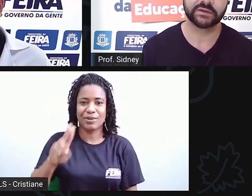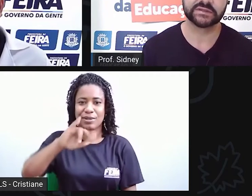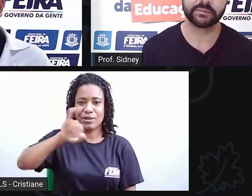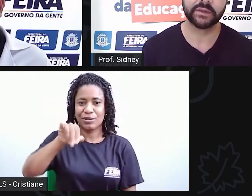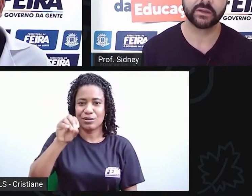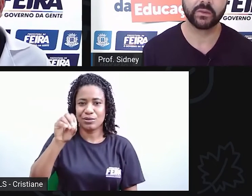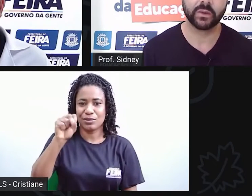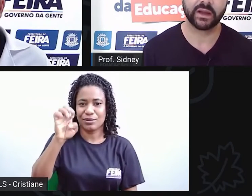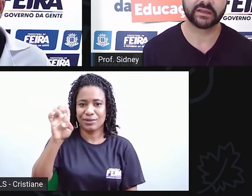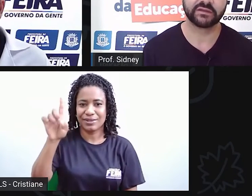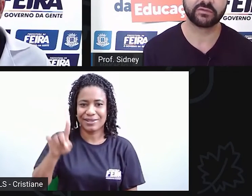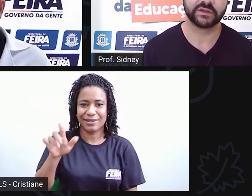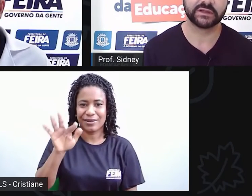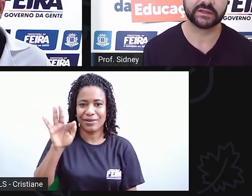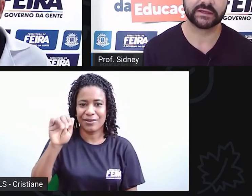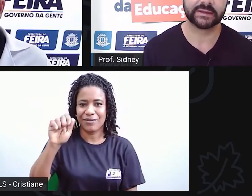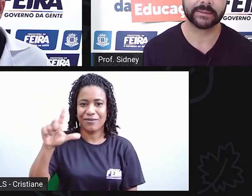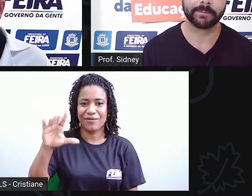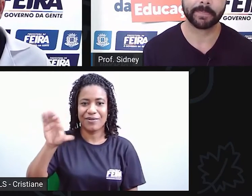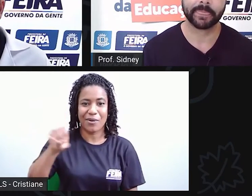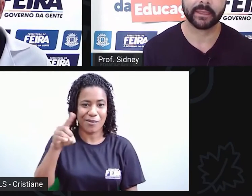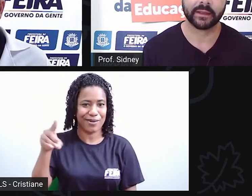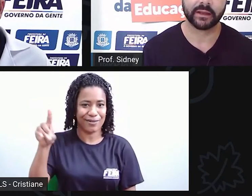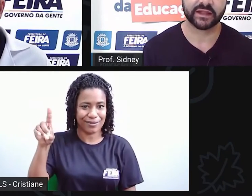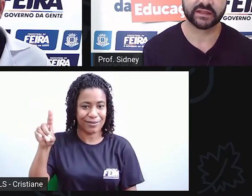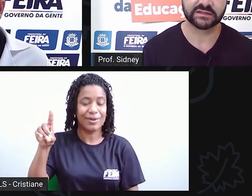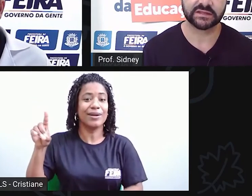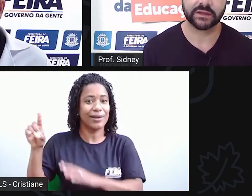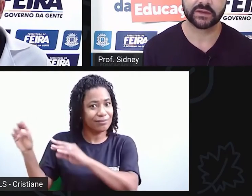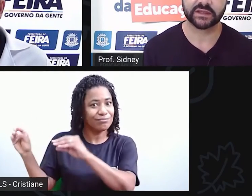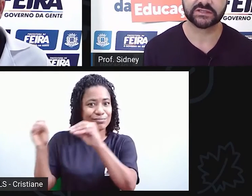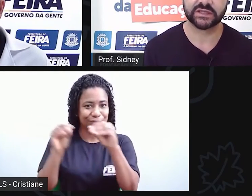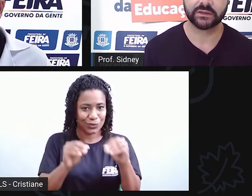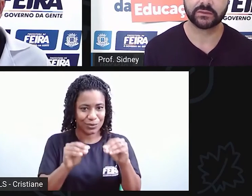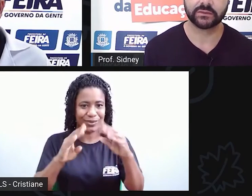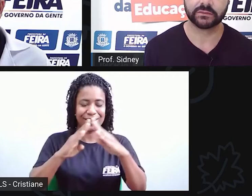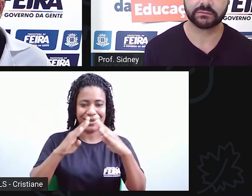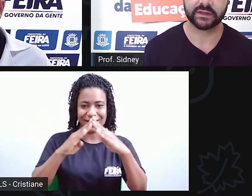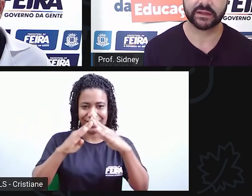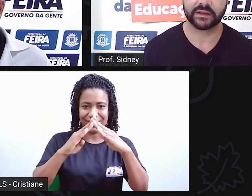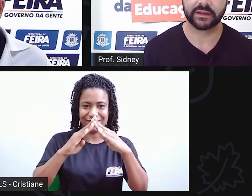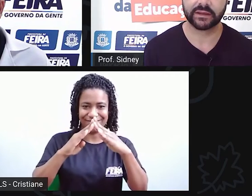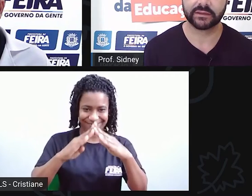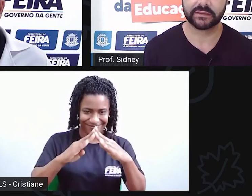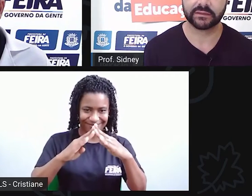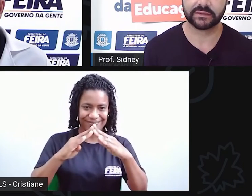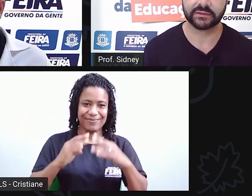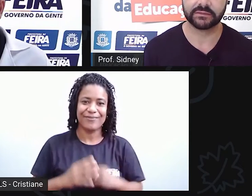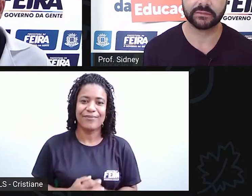casa não recebeu a devida atenção na questão de